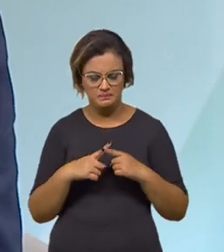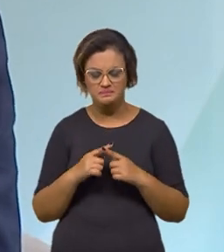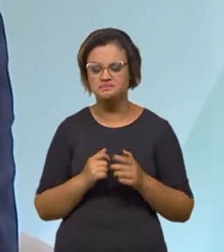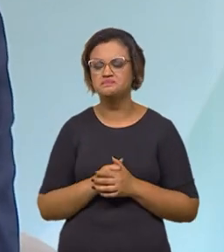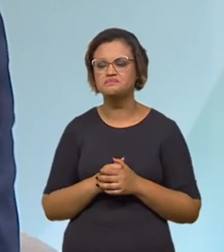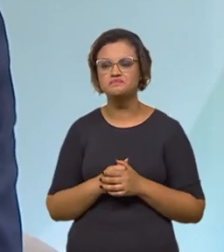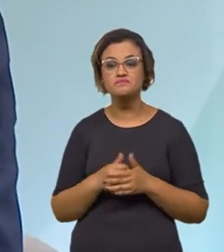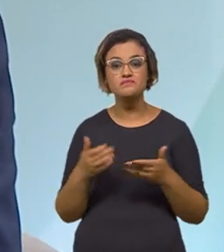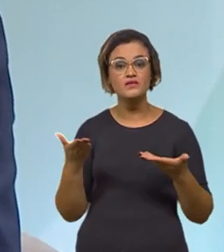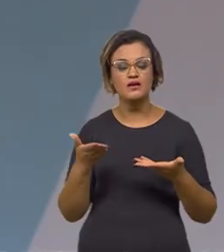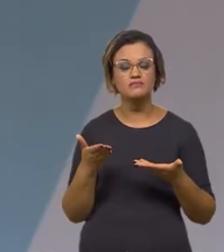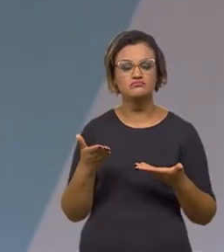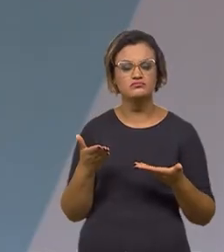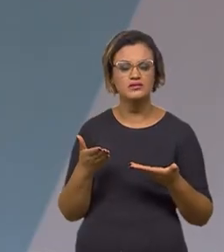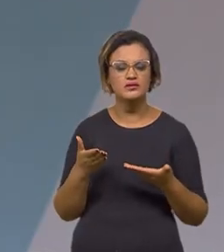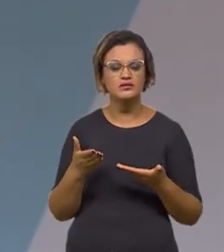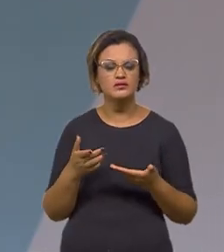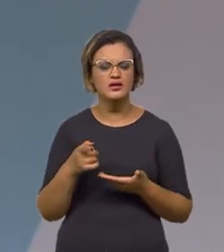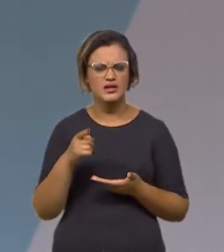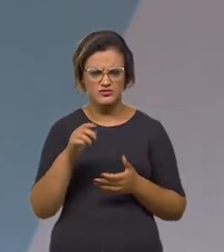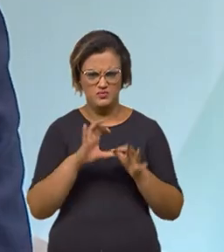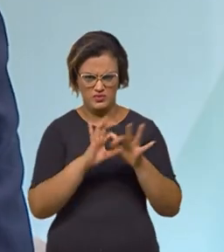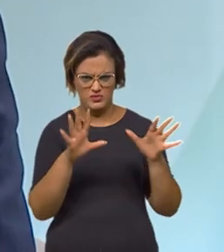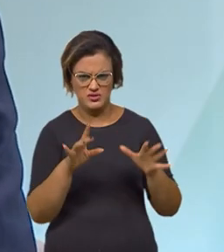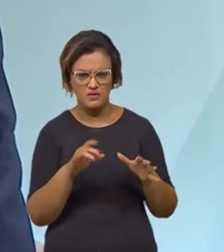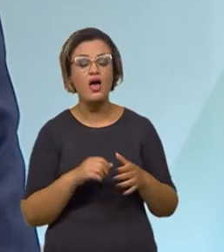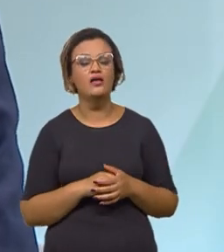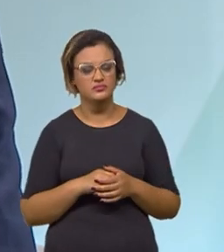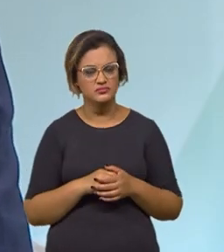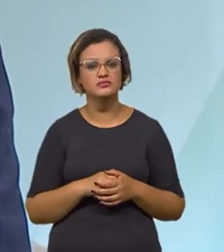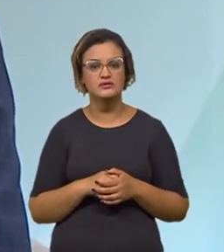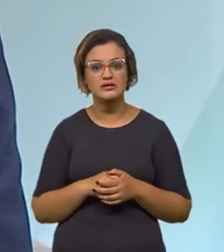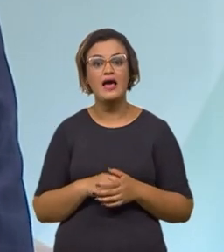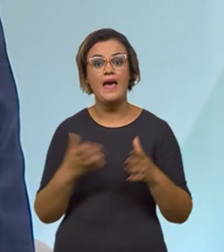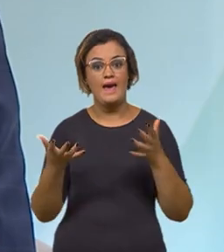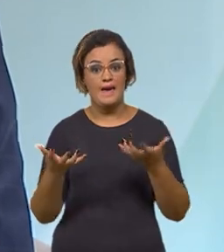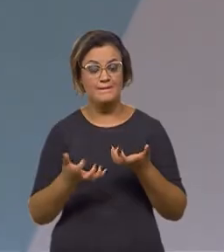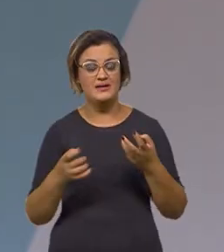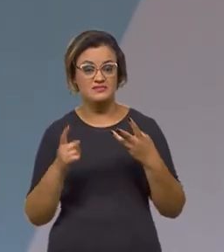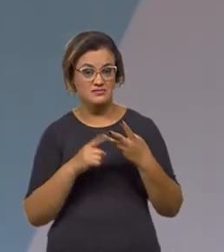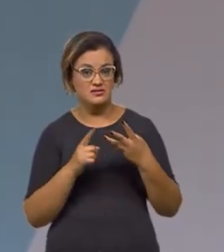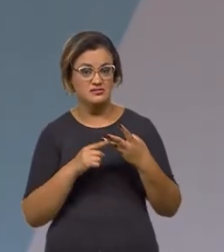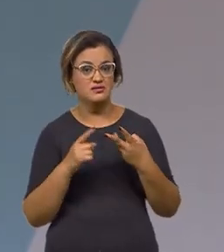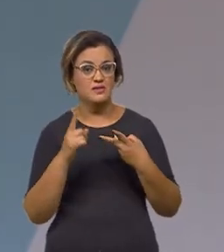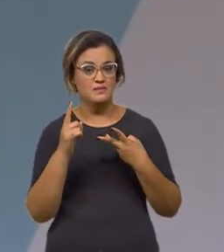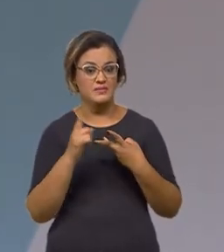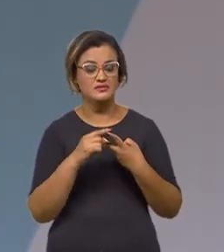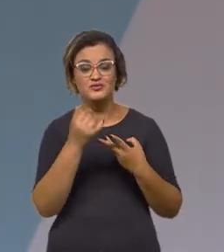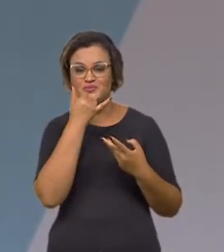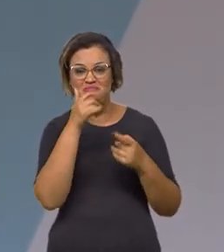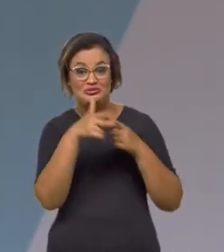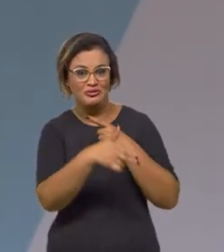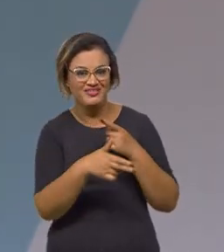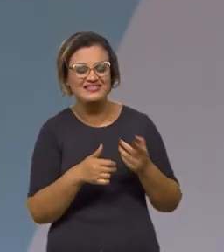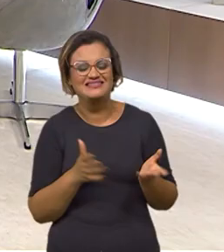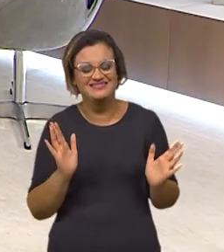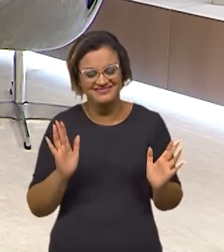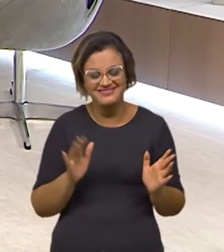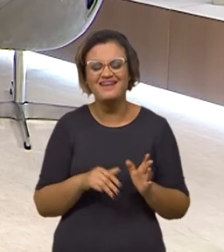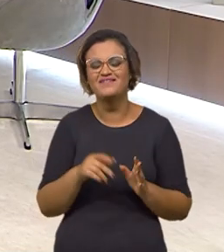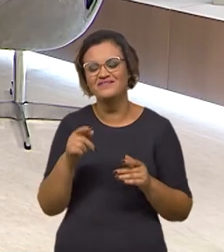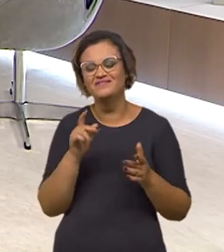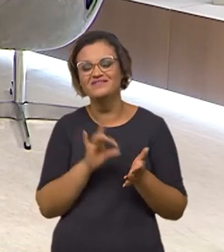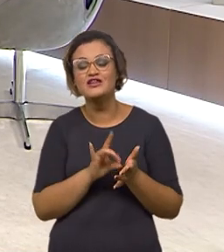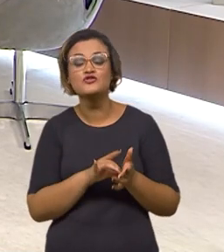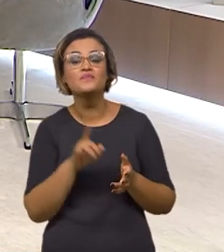acontece? A figura jurídica dá autorização? Isso, é a terceira perna desse tripé. Olha, atrapalhei você. Que antecipou aí, que é